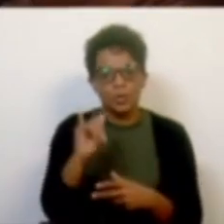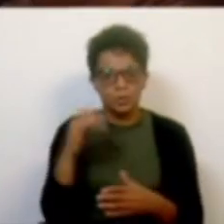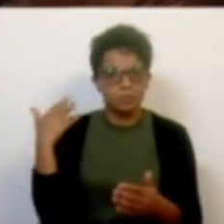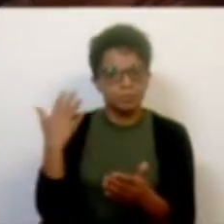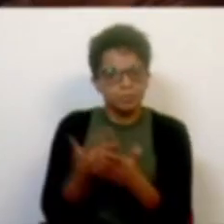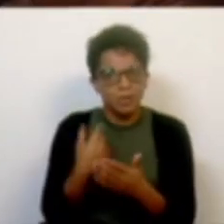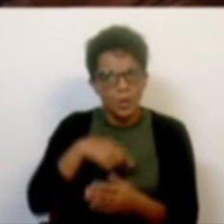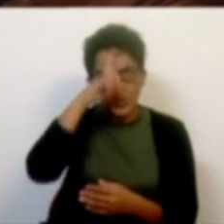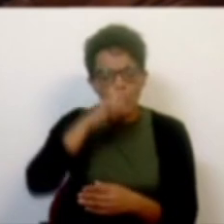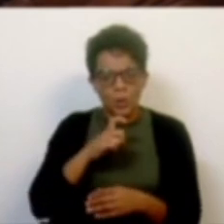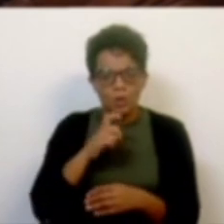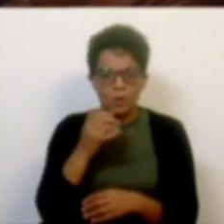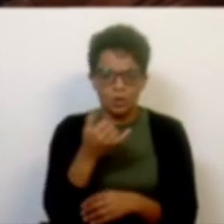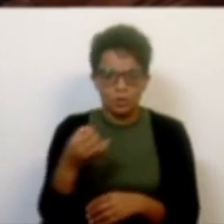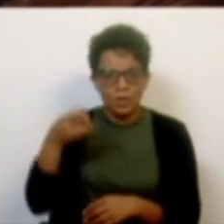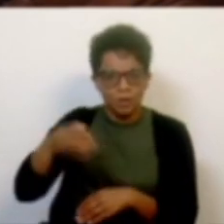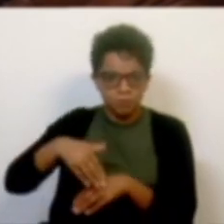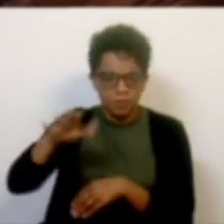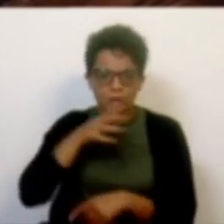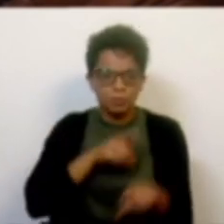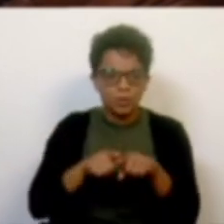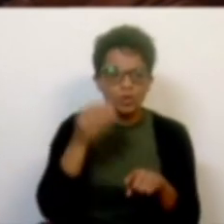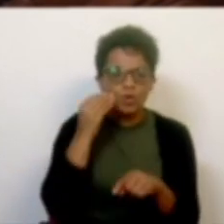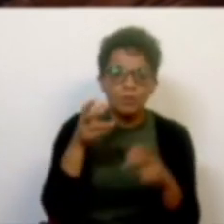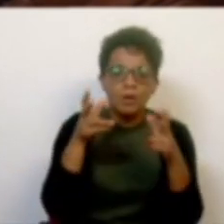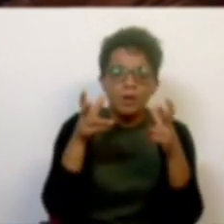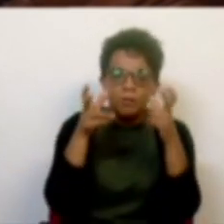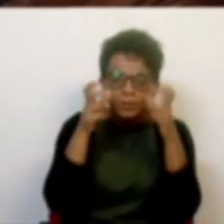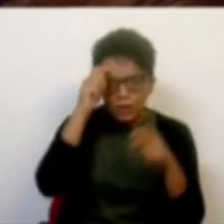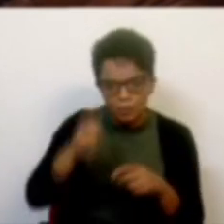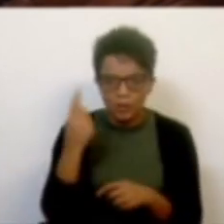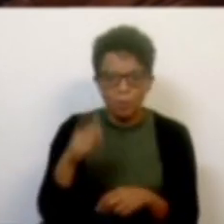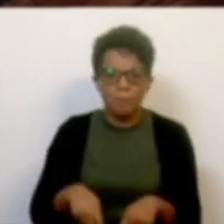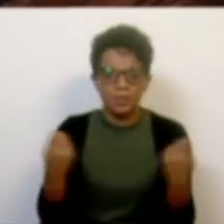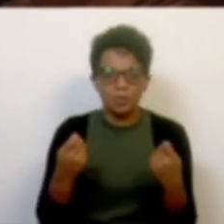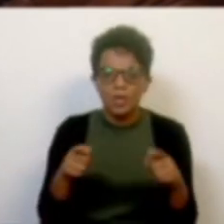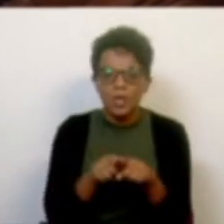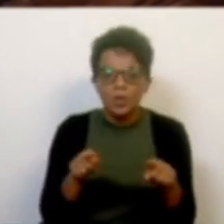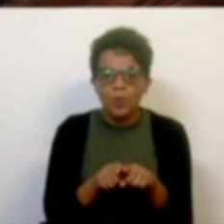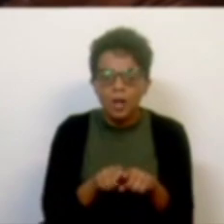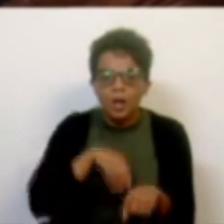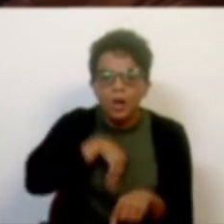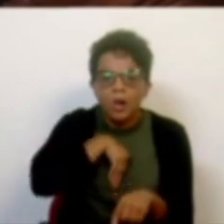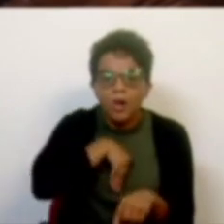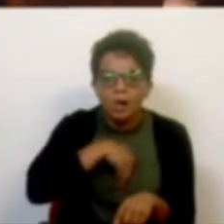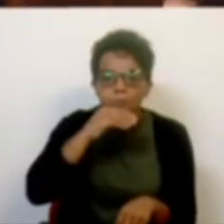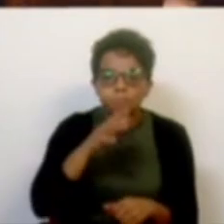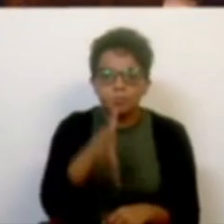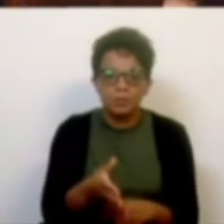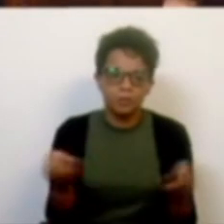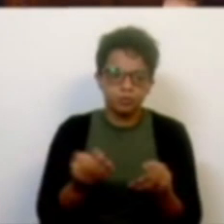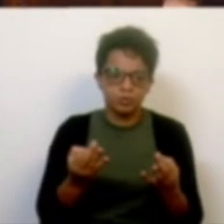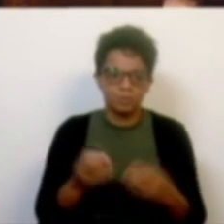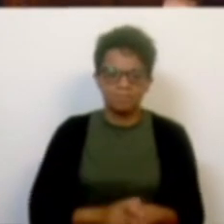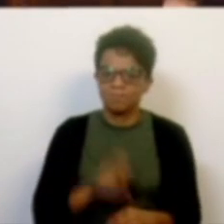Se bem me lembro quando saí daqui em 2009, os deputados ouviam-se com respeito. Agora há pelo menos uma bancada que não consegue sequer guardar mínimos de silêncio. Não é uma coisa